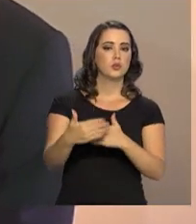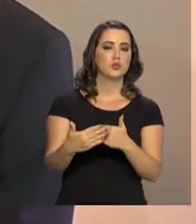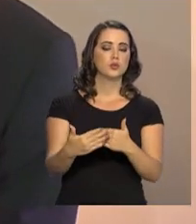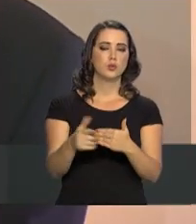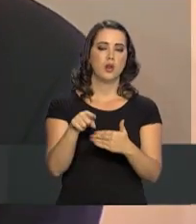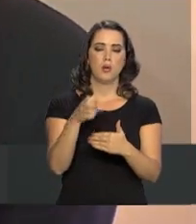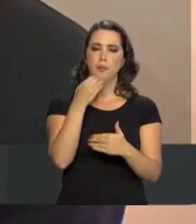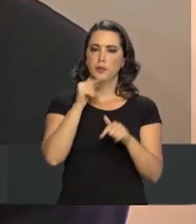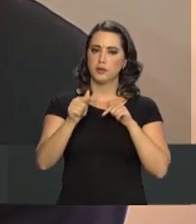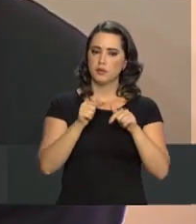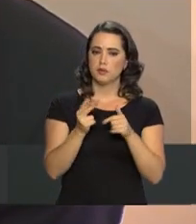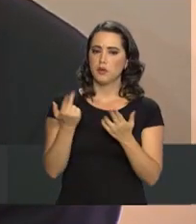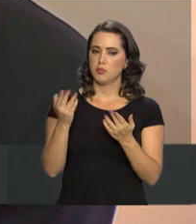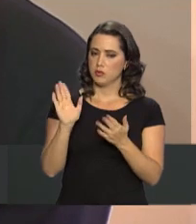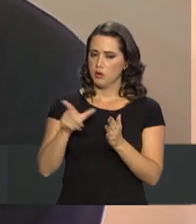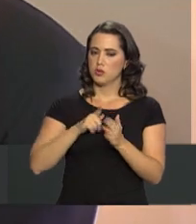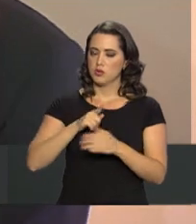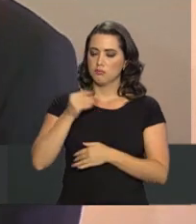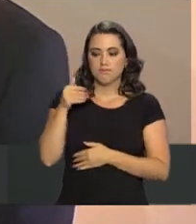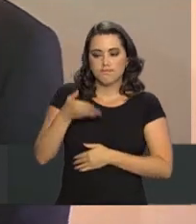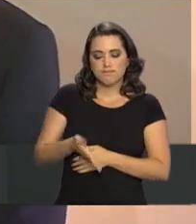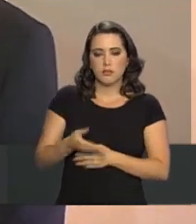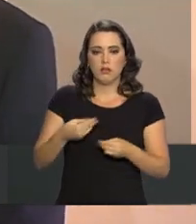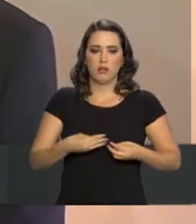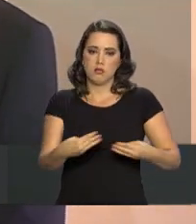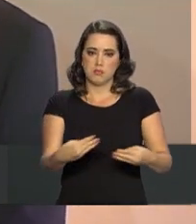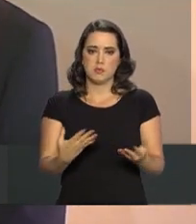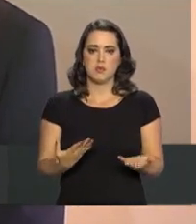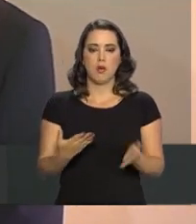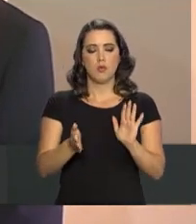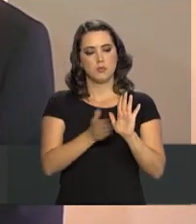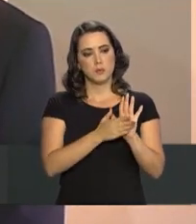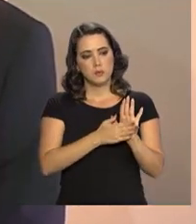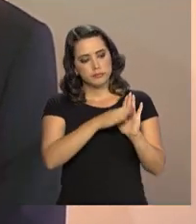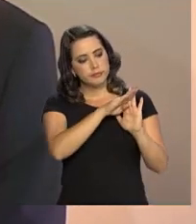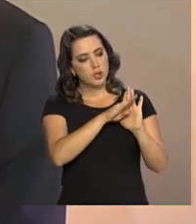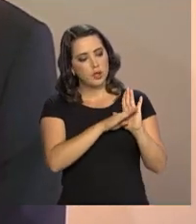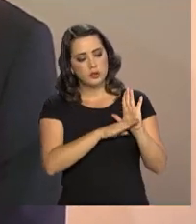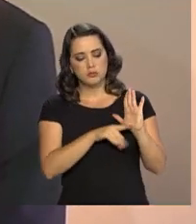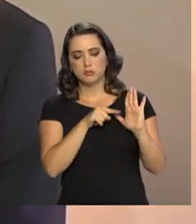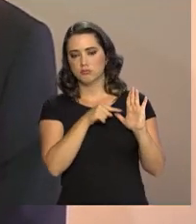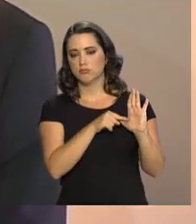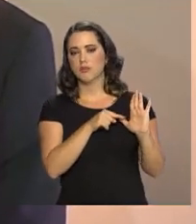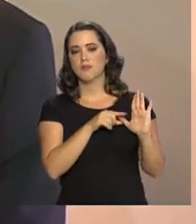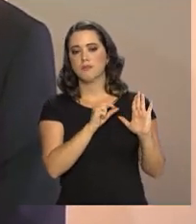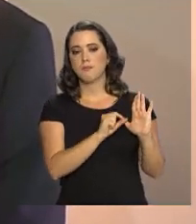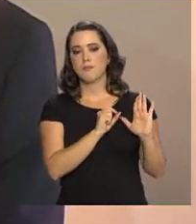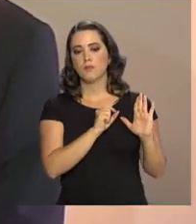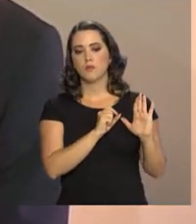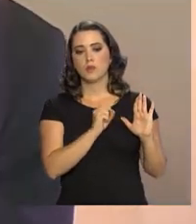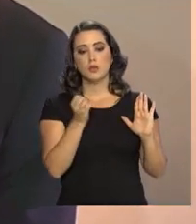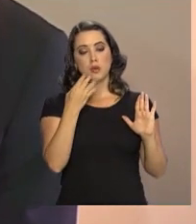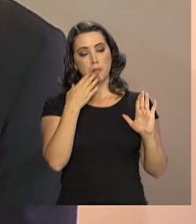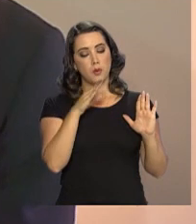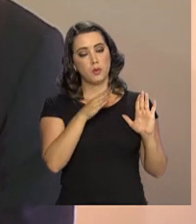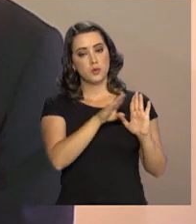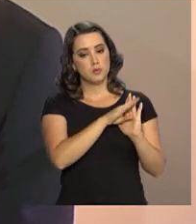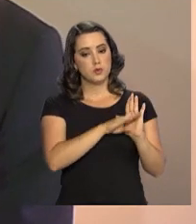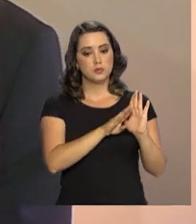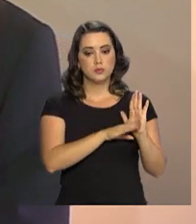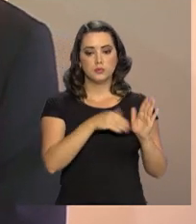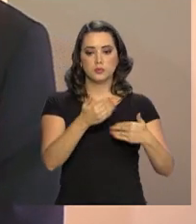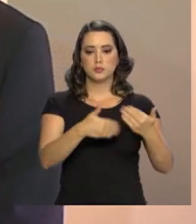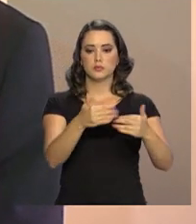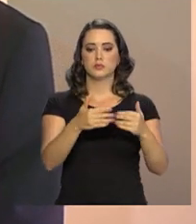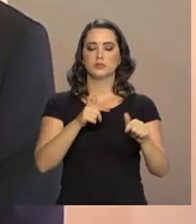ao bom trabalho que vem sendo realizado, aos projetos, aos bons projetos que estão